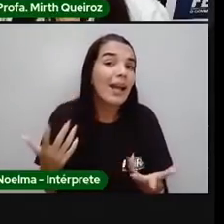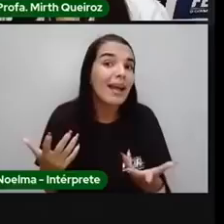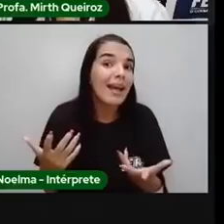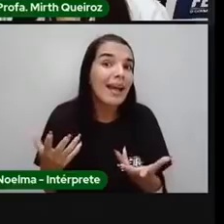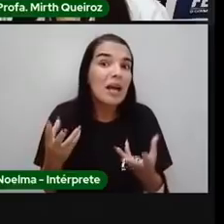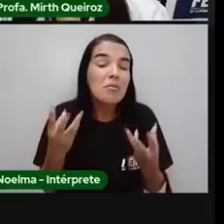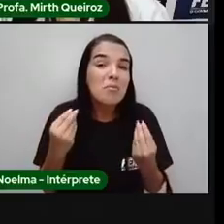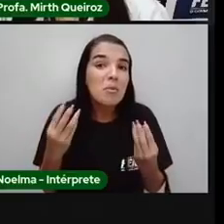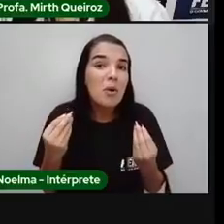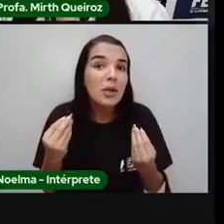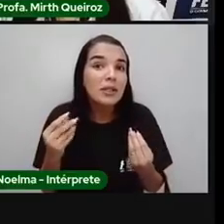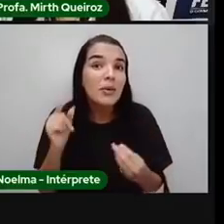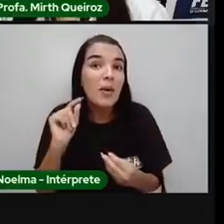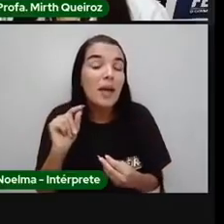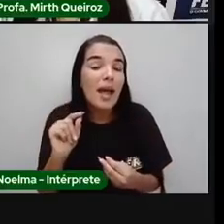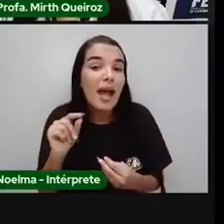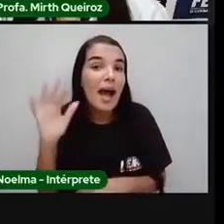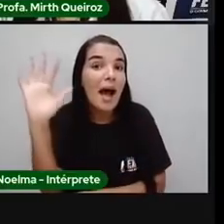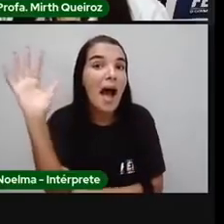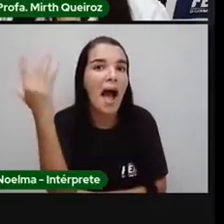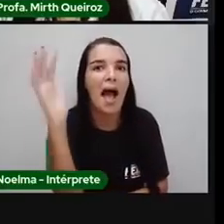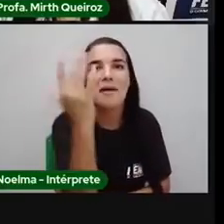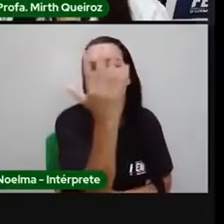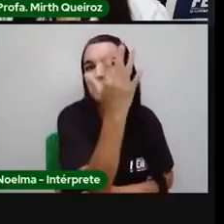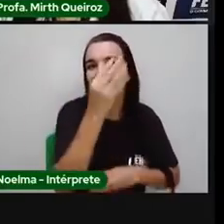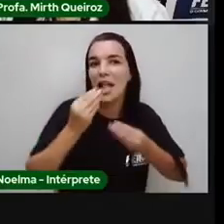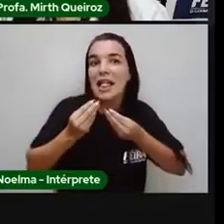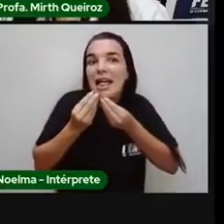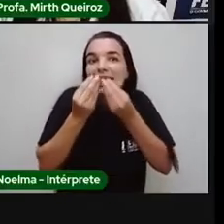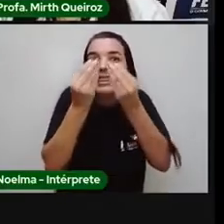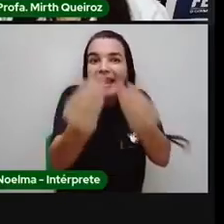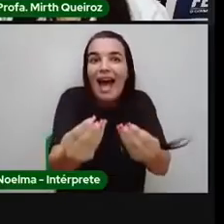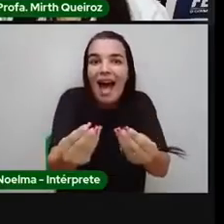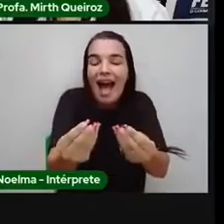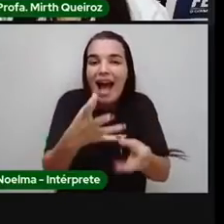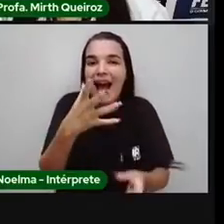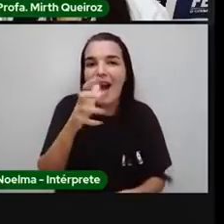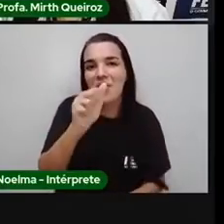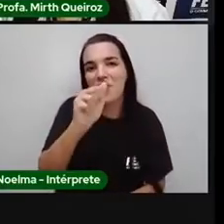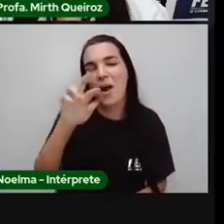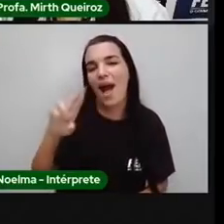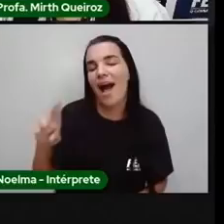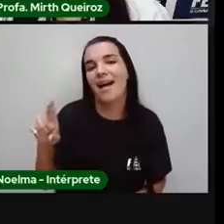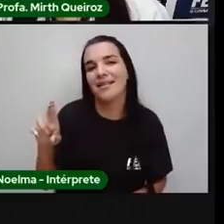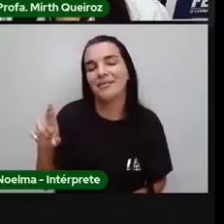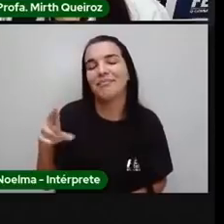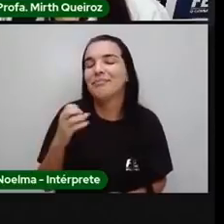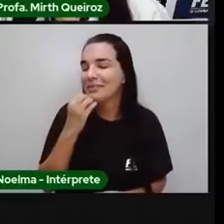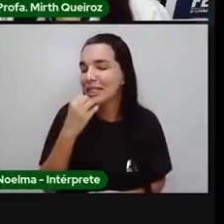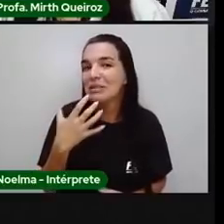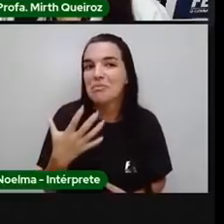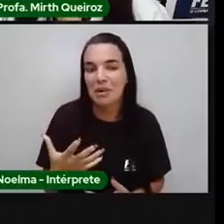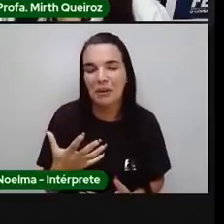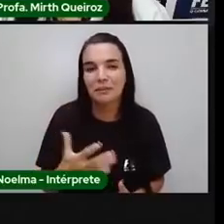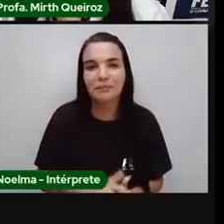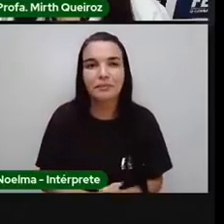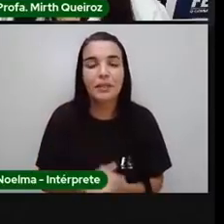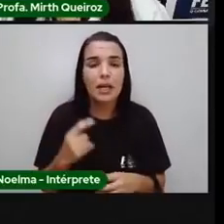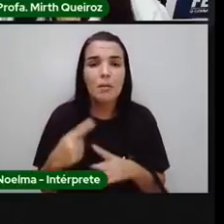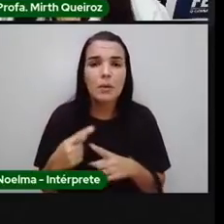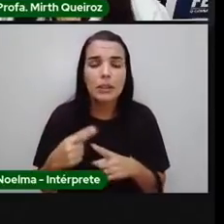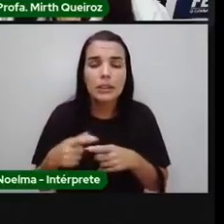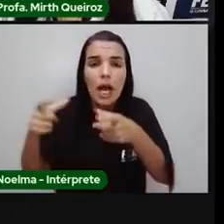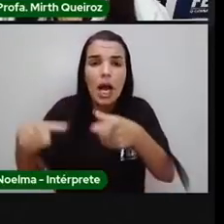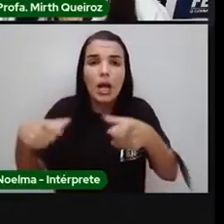grande parte do oxigênio que a gente necessita, são as plantas. Por isso que em lugares,